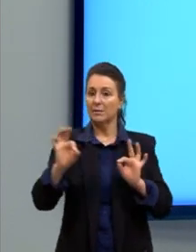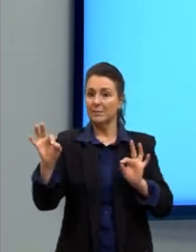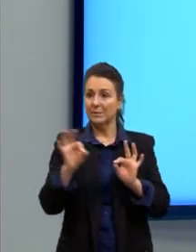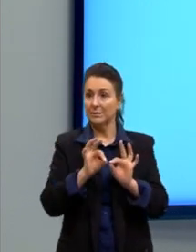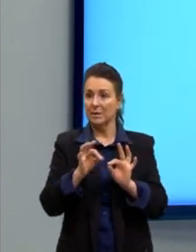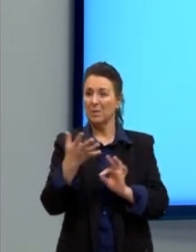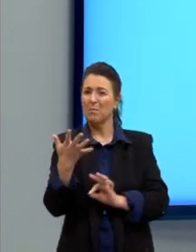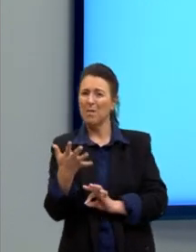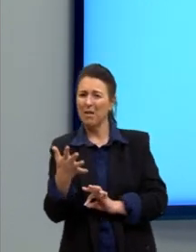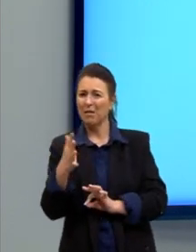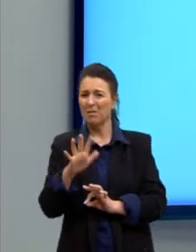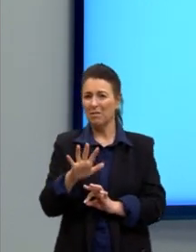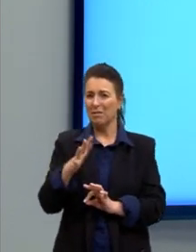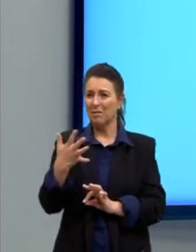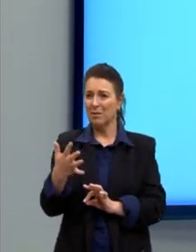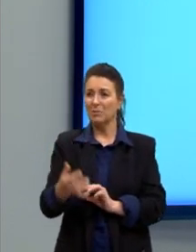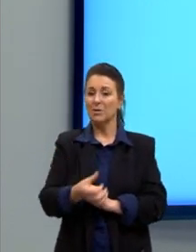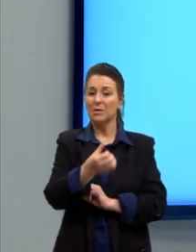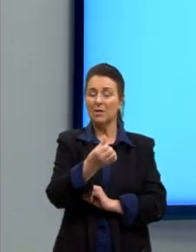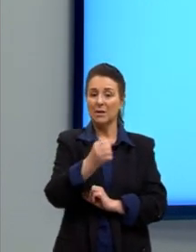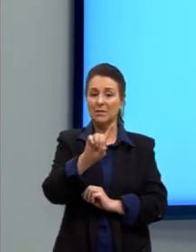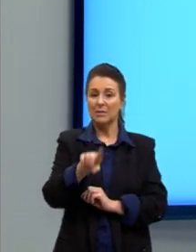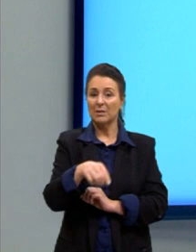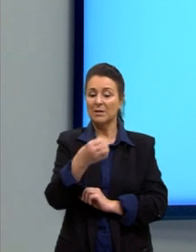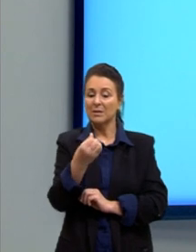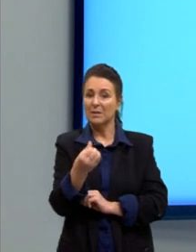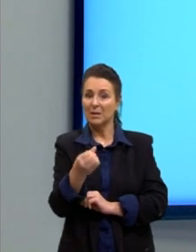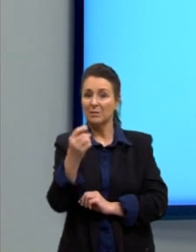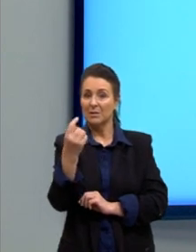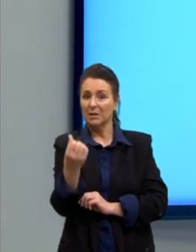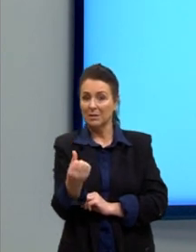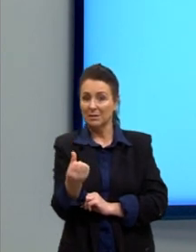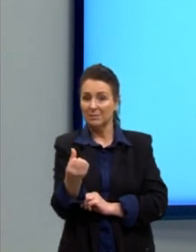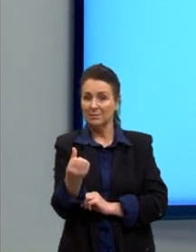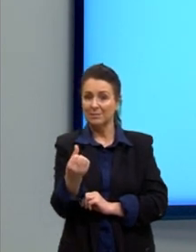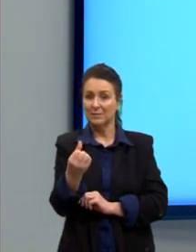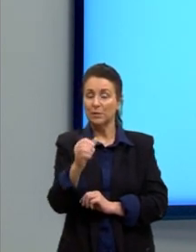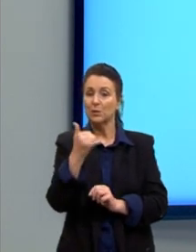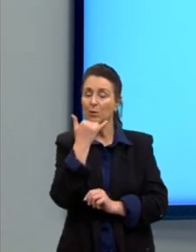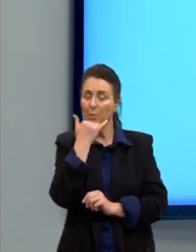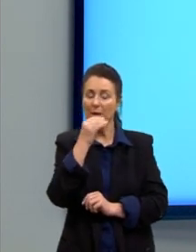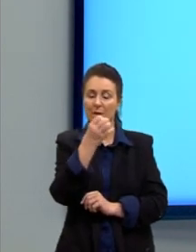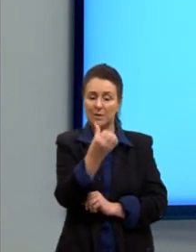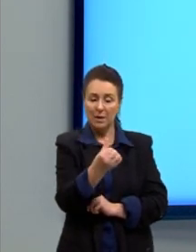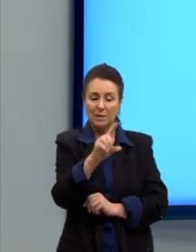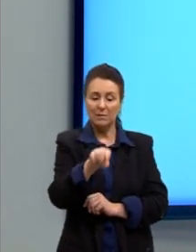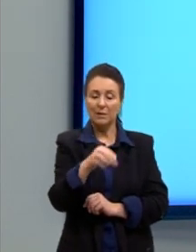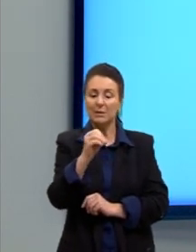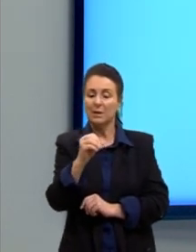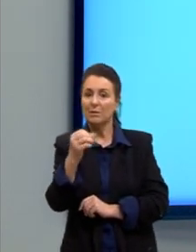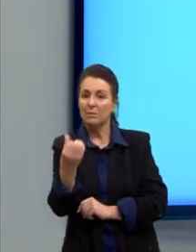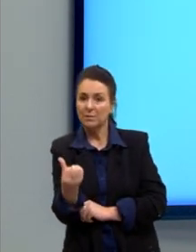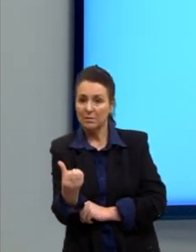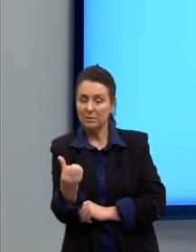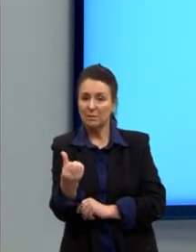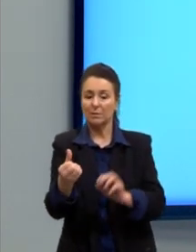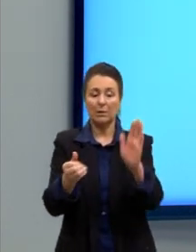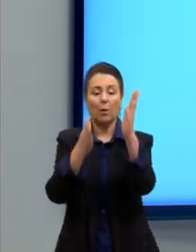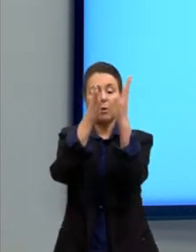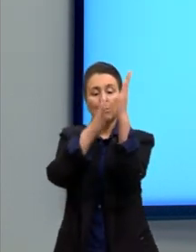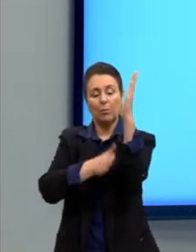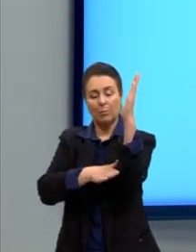de aproximadamente 6,06. Então, lá no plano cartesiano, se nós